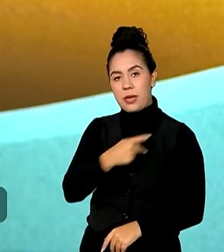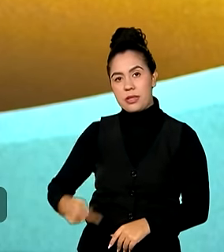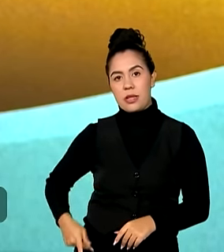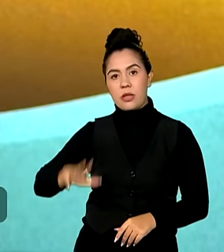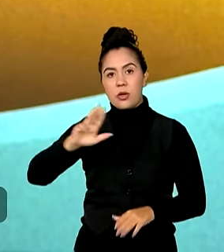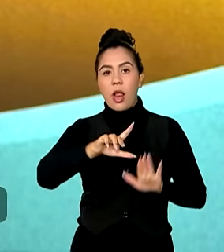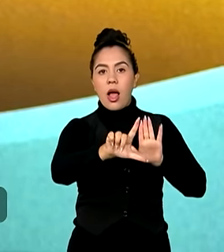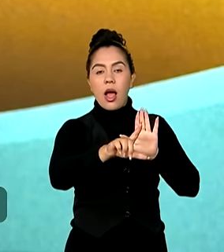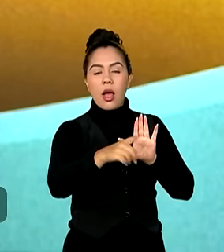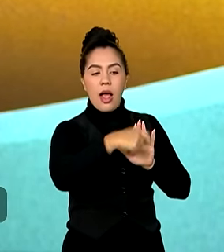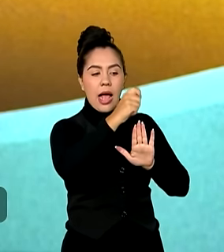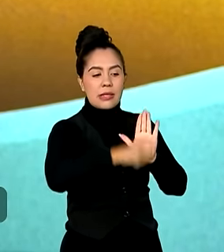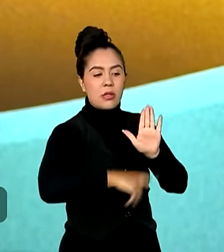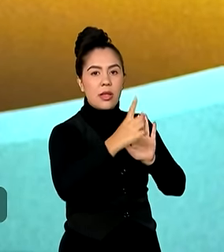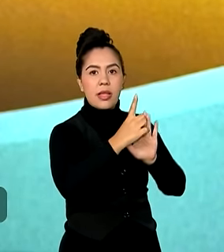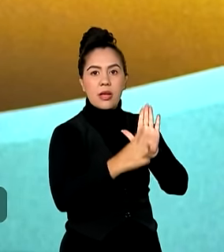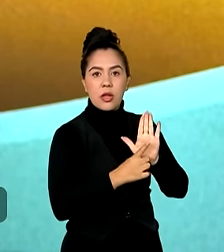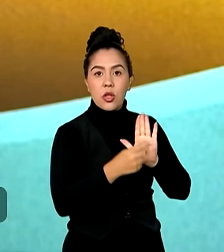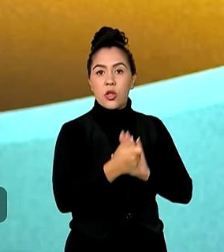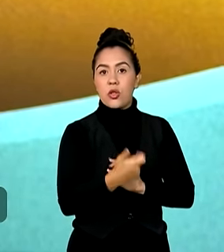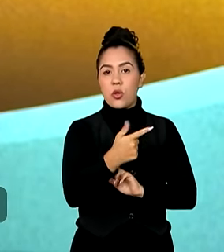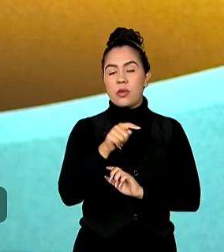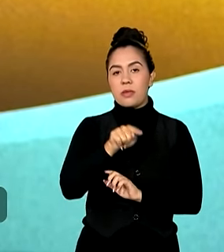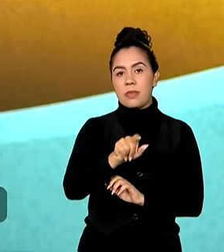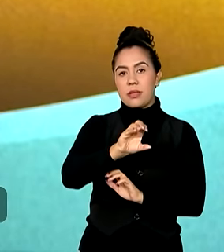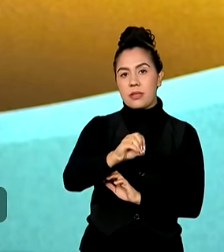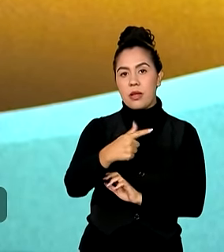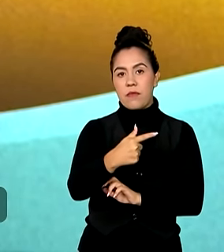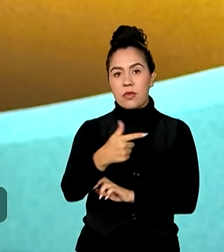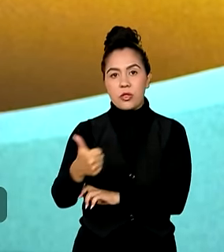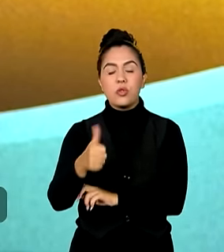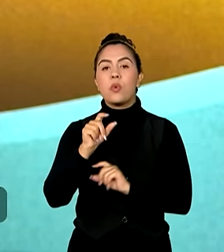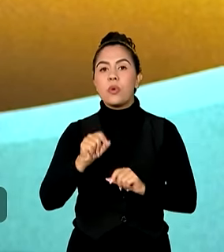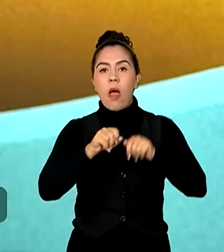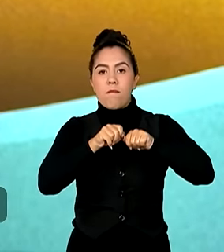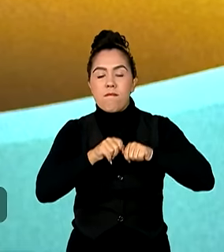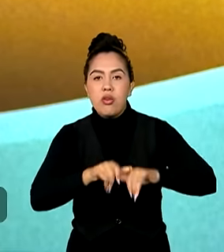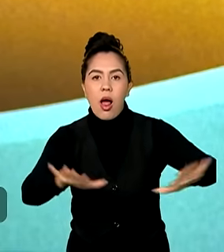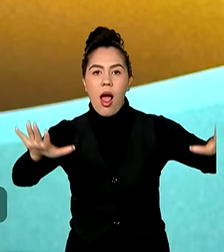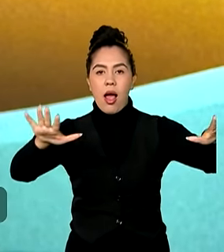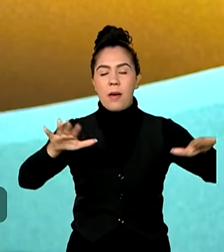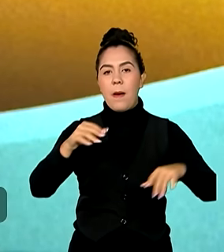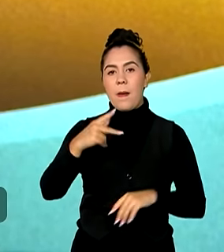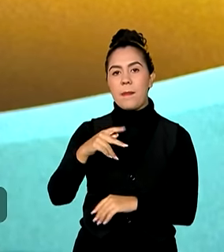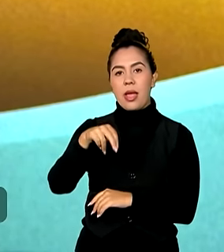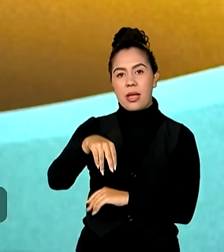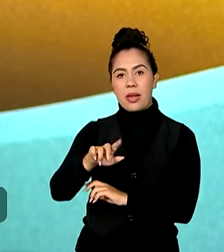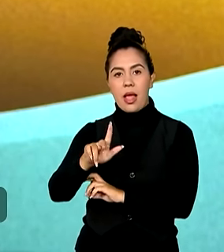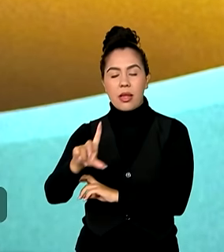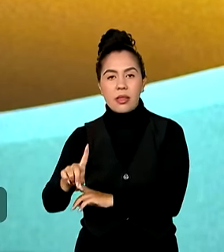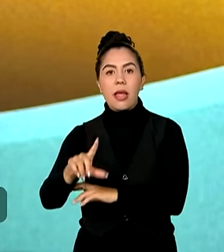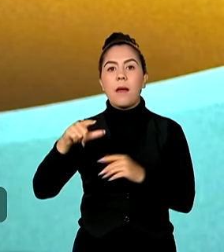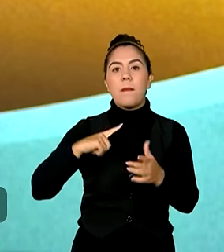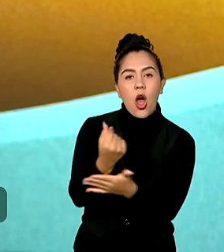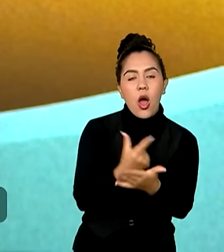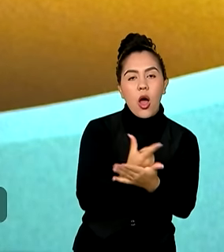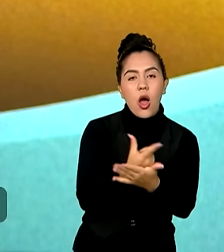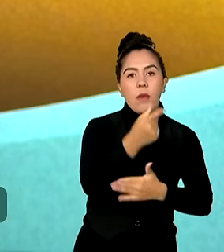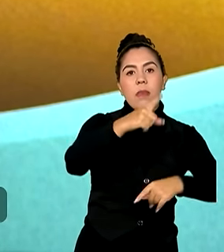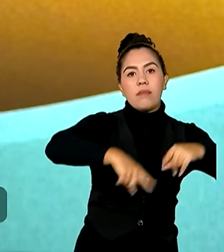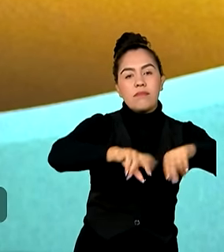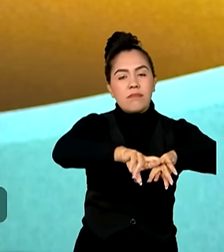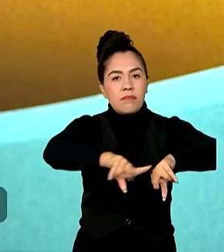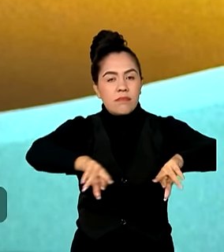.021, expandindo o PNLD para incluir aquisição de acervos literários para